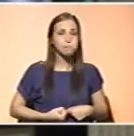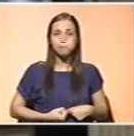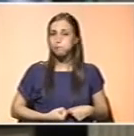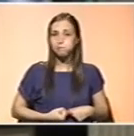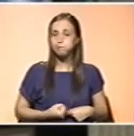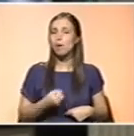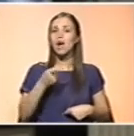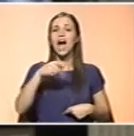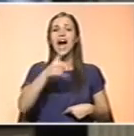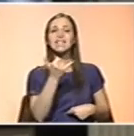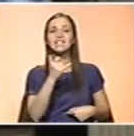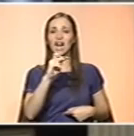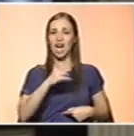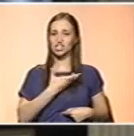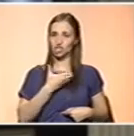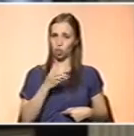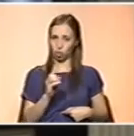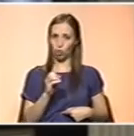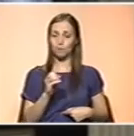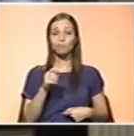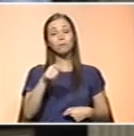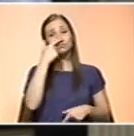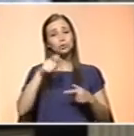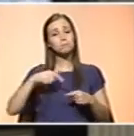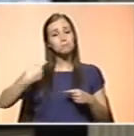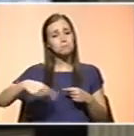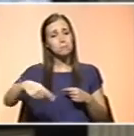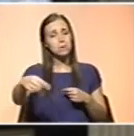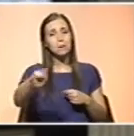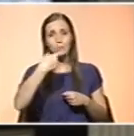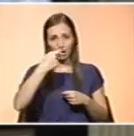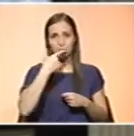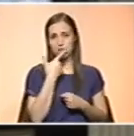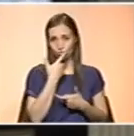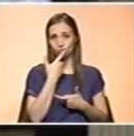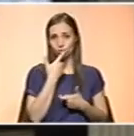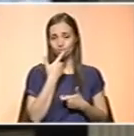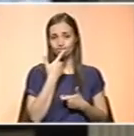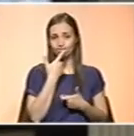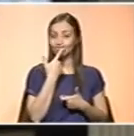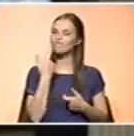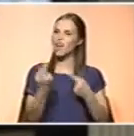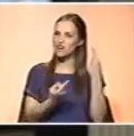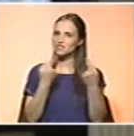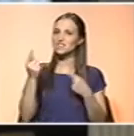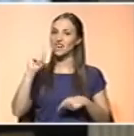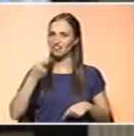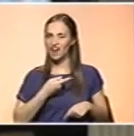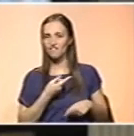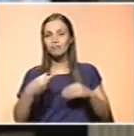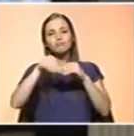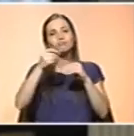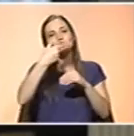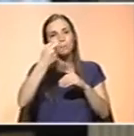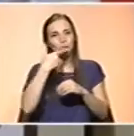Os antiácidos também acabam por levar isso. Portanto, pessoas que fazem sistematicamente este tipo de medicamentos, de vez em quando, devem fazer um suplemento de